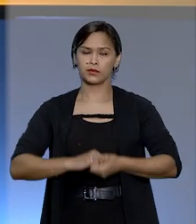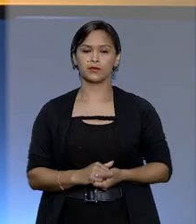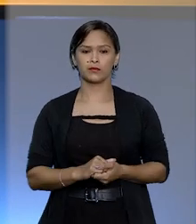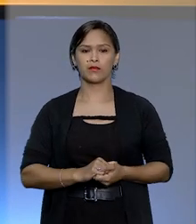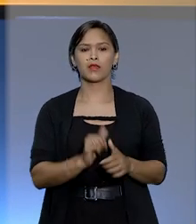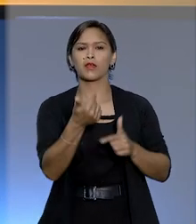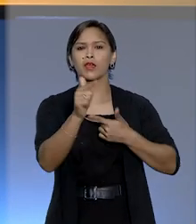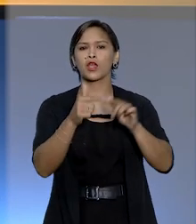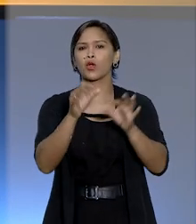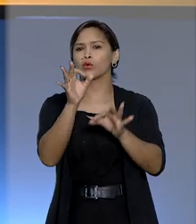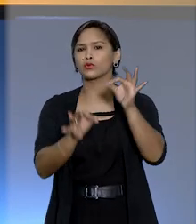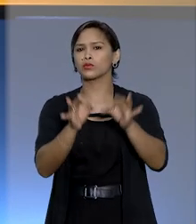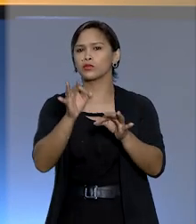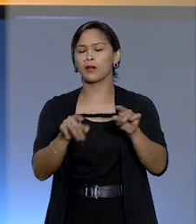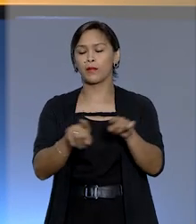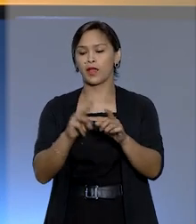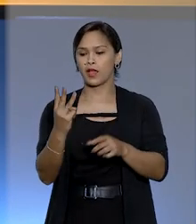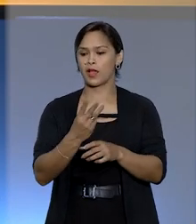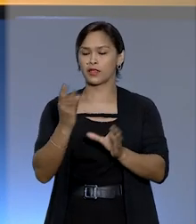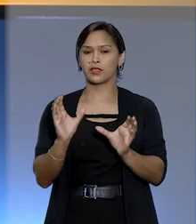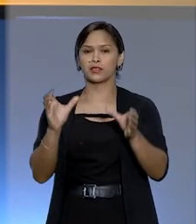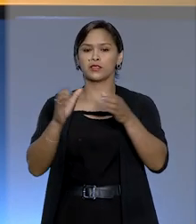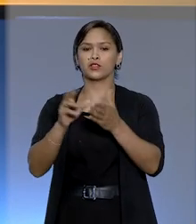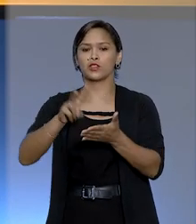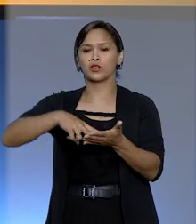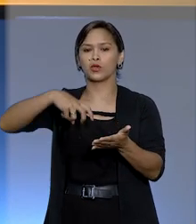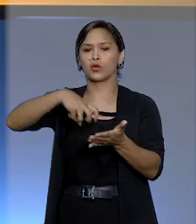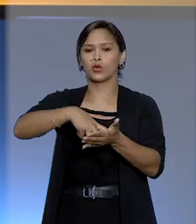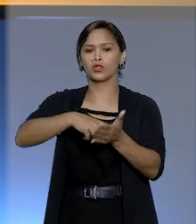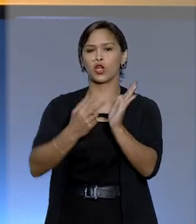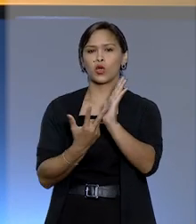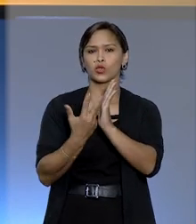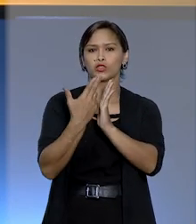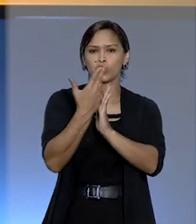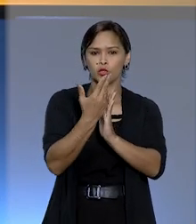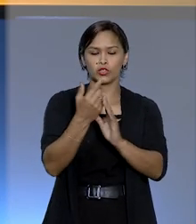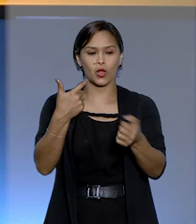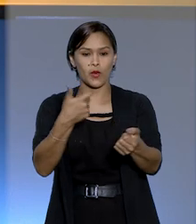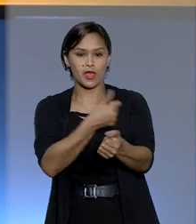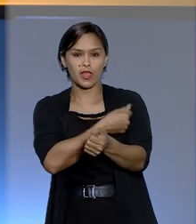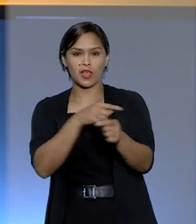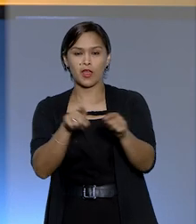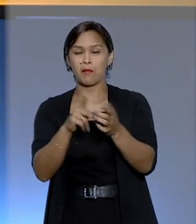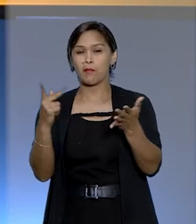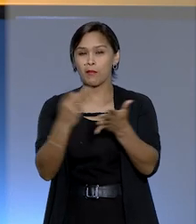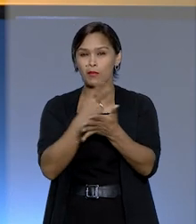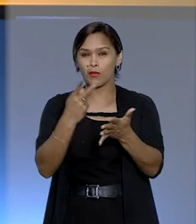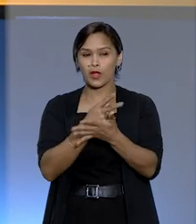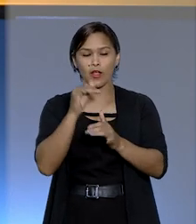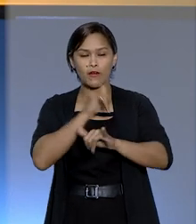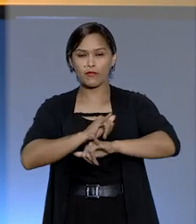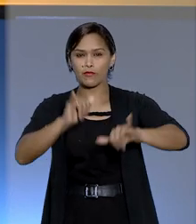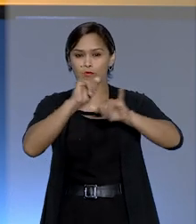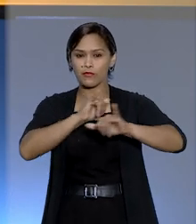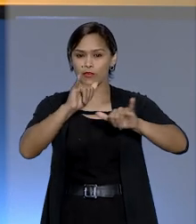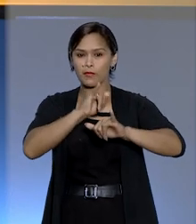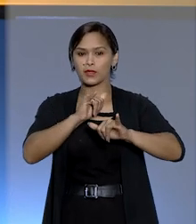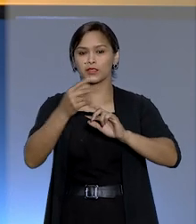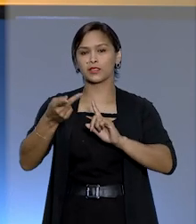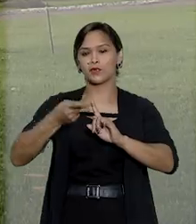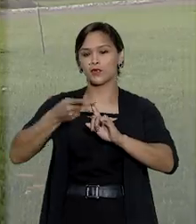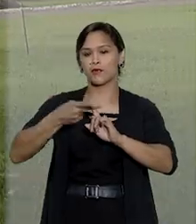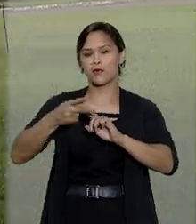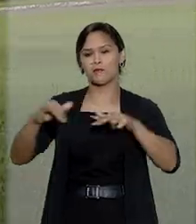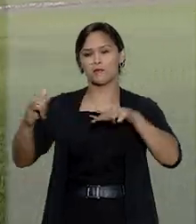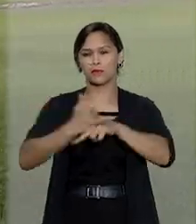Em outro julgamento, a terceira turma condenou cirurgião e anestesista por falha no dever de informação ao paciente.